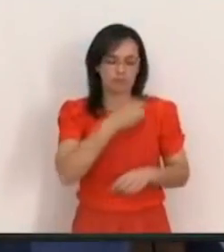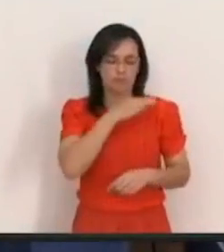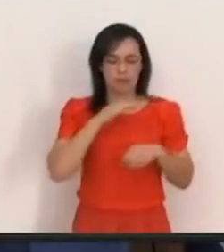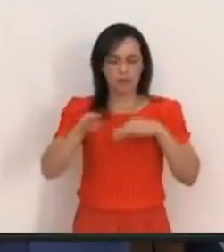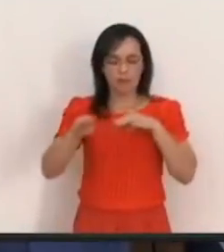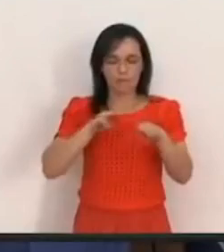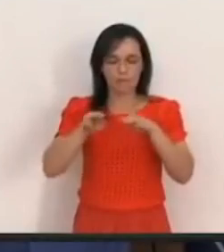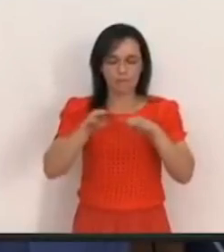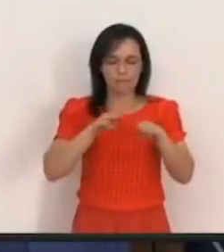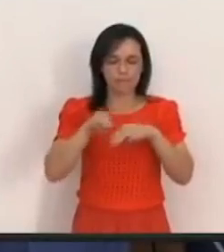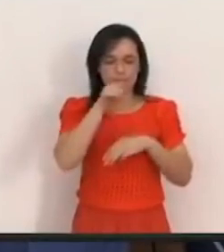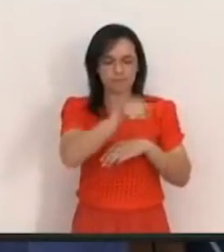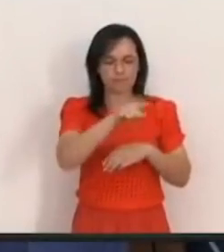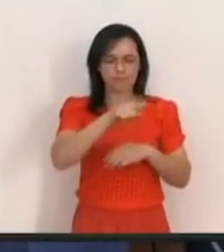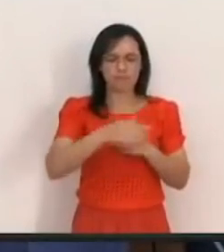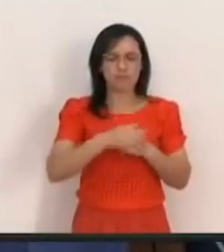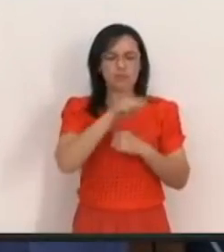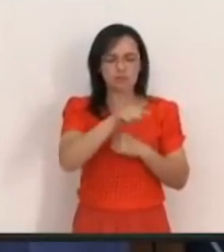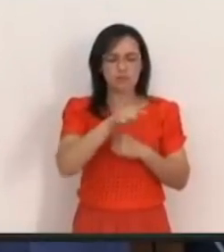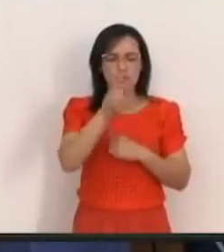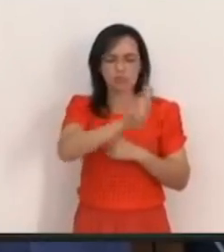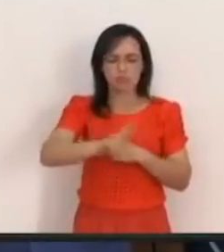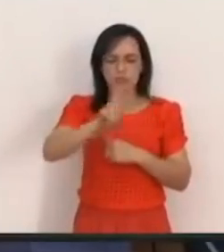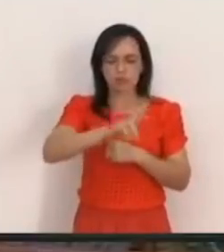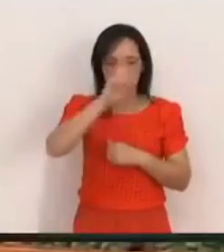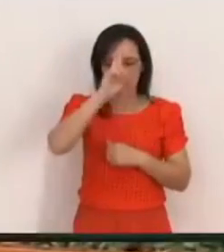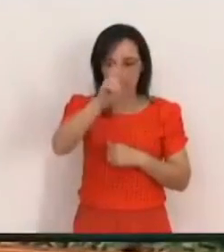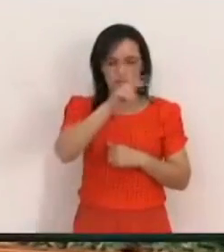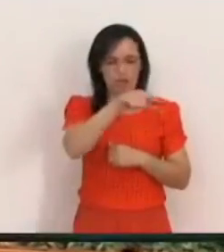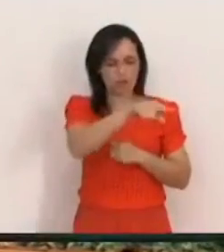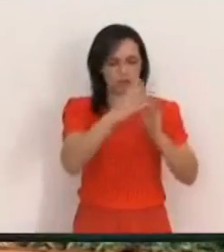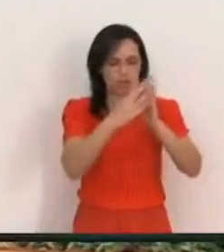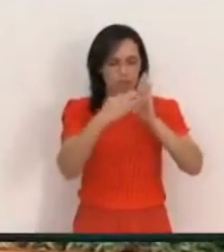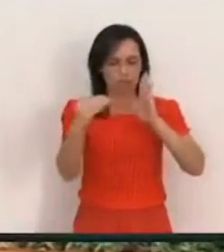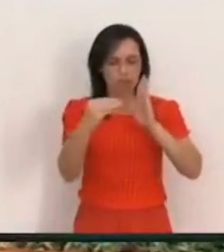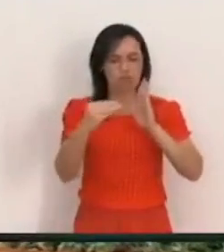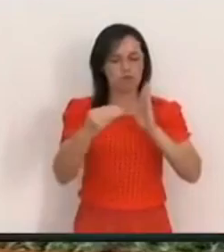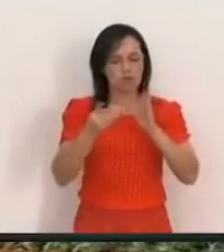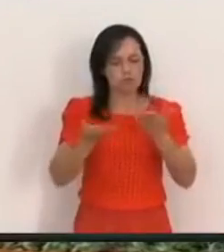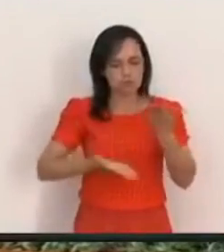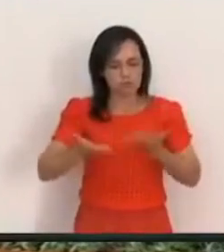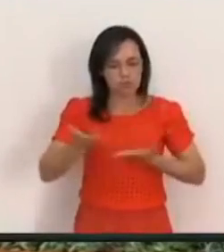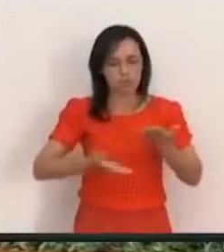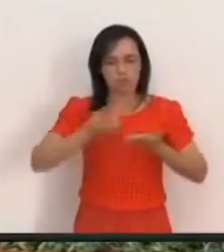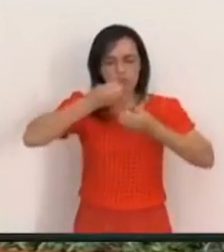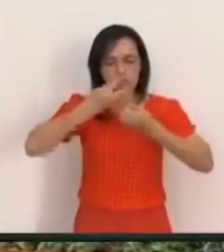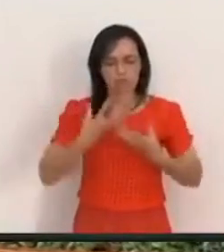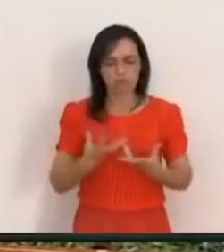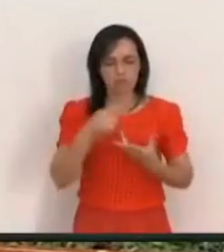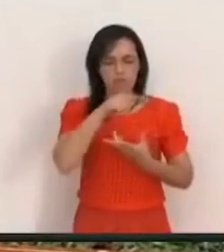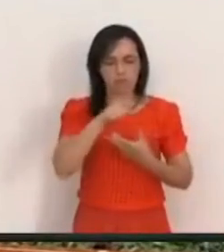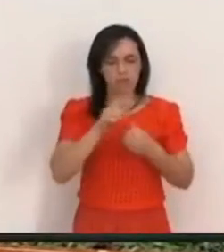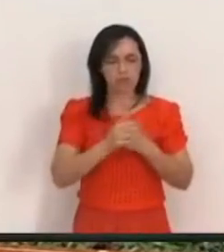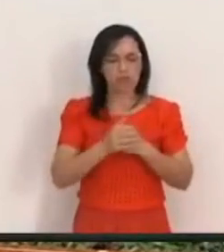Que ele seja Uma boca do Senhor Que ele seja Um padrão De boas obras Que ele seja Um divulgador Um